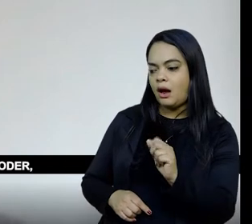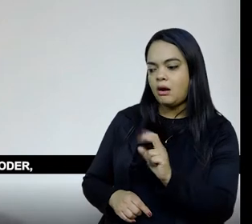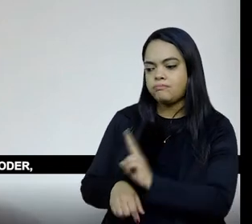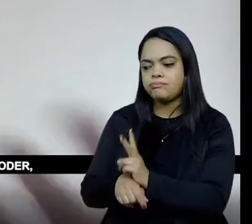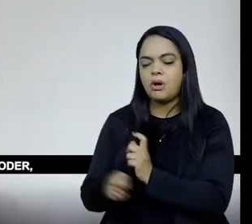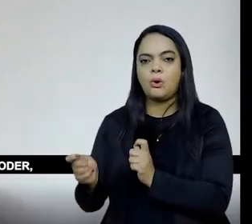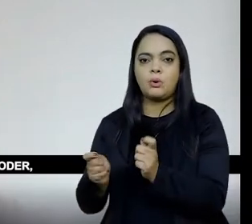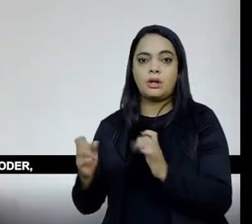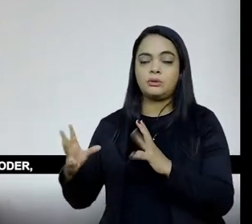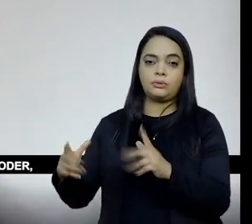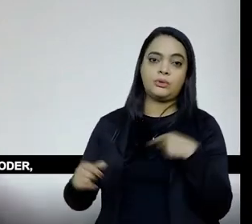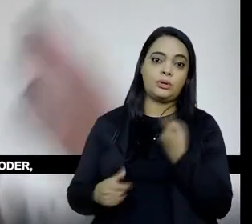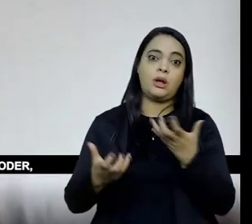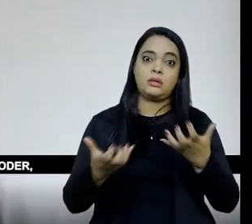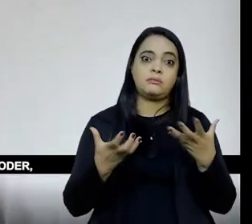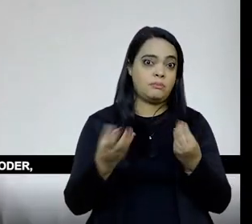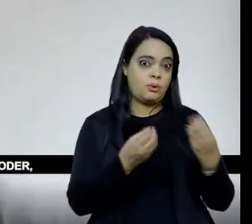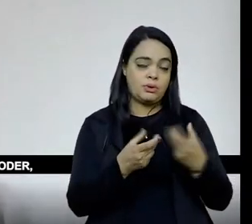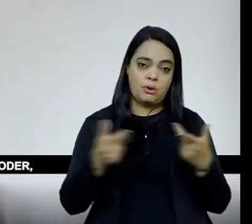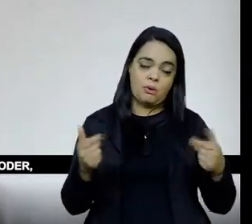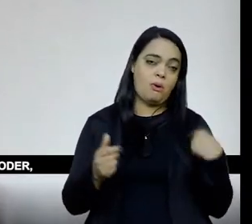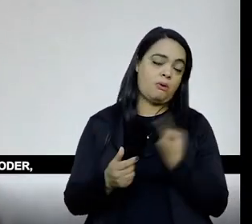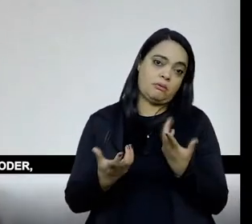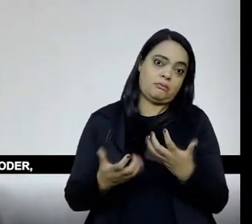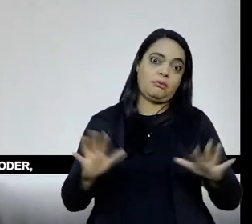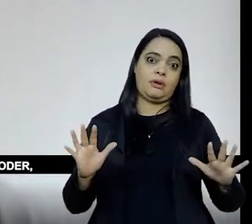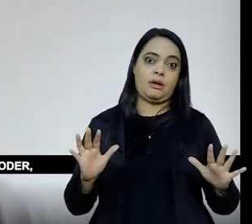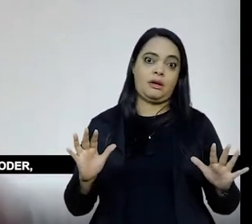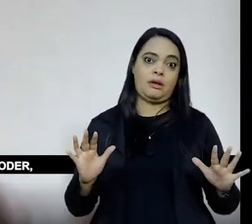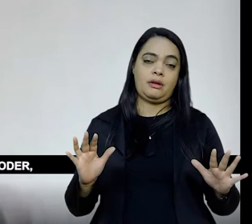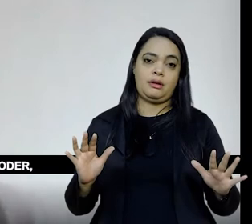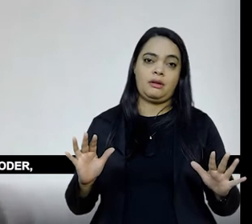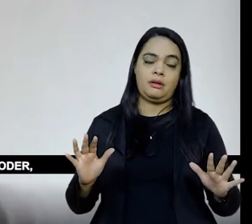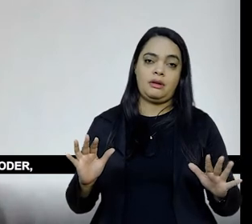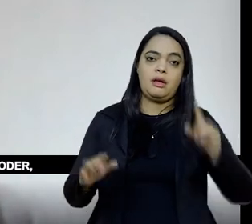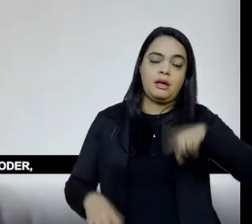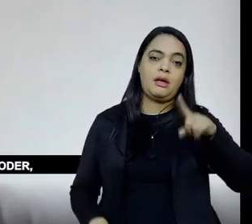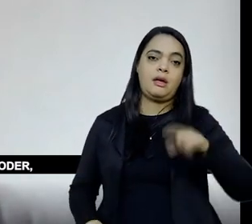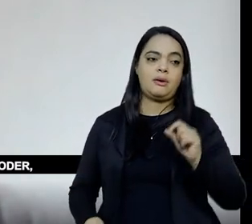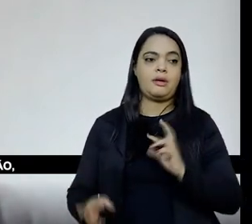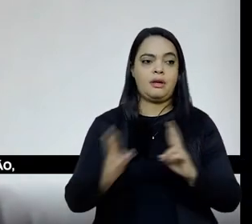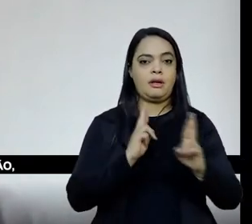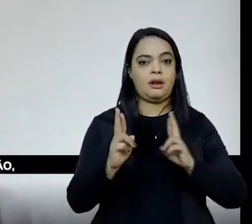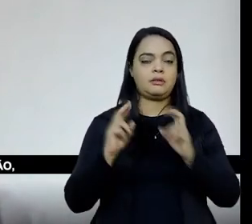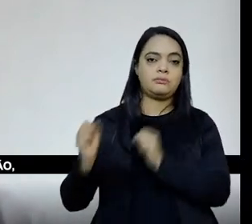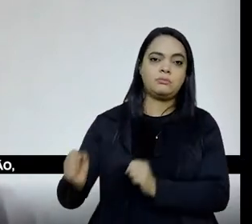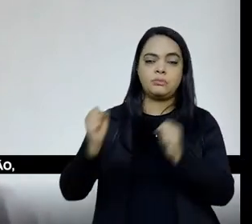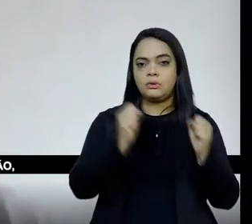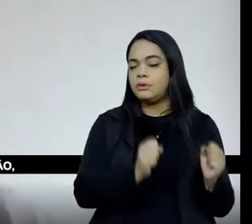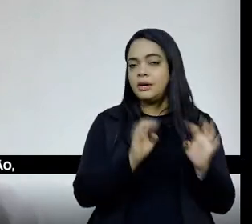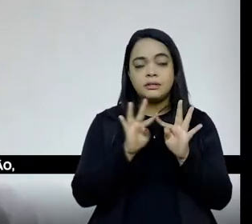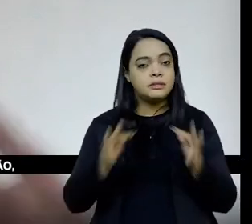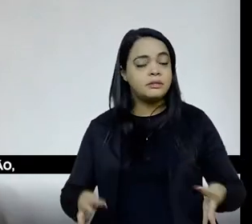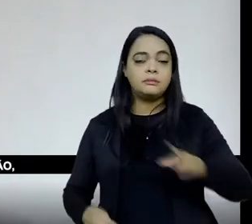E a gente quer que chegue a muita coisa, ou não quer, essa que é a questão que eu acho, e isso é uma relação de poder, não é pequena,